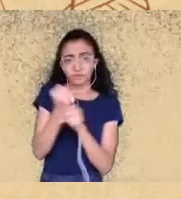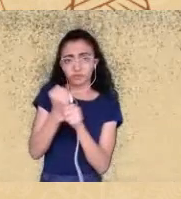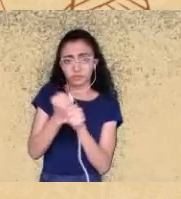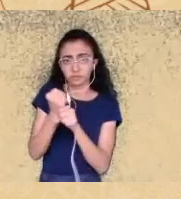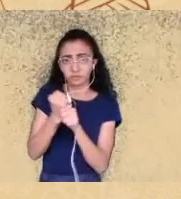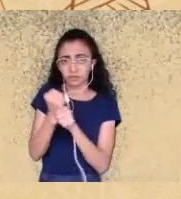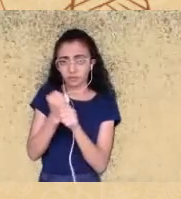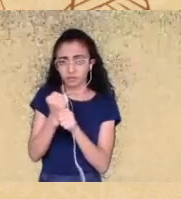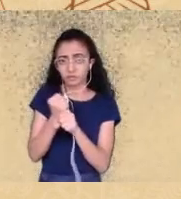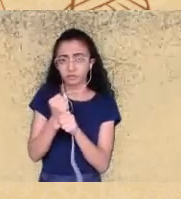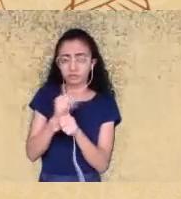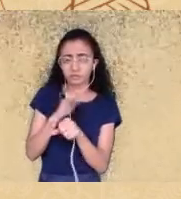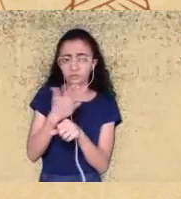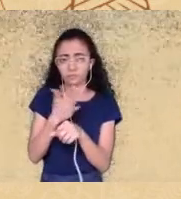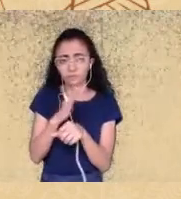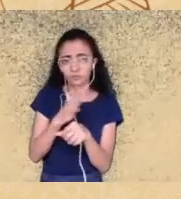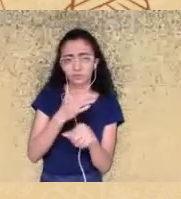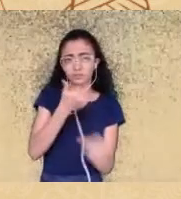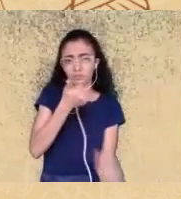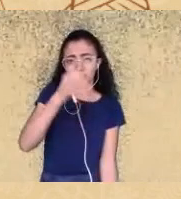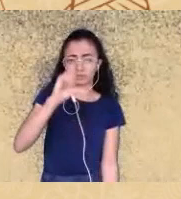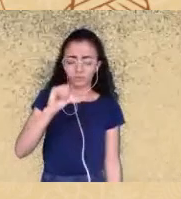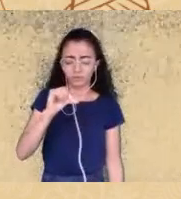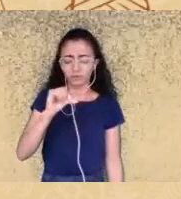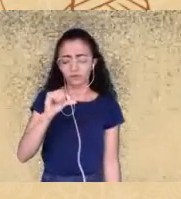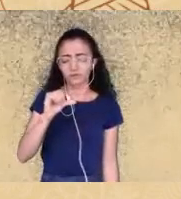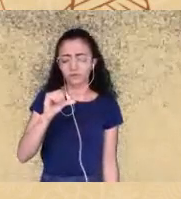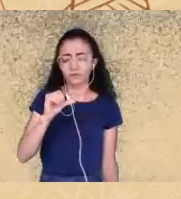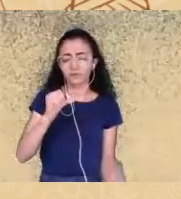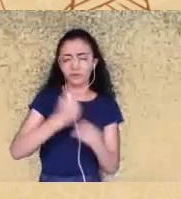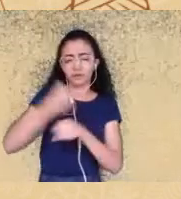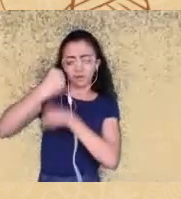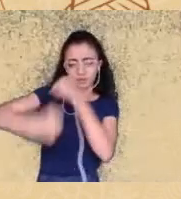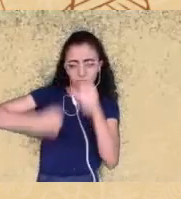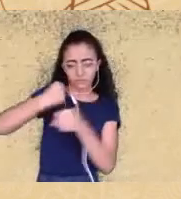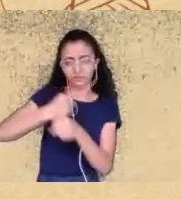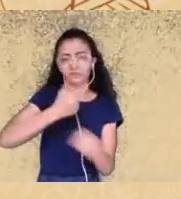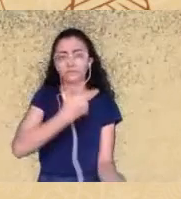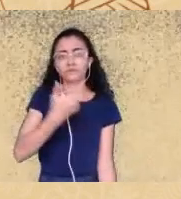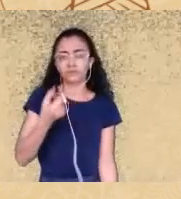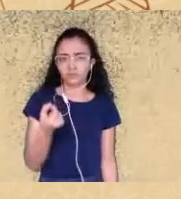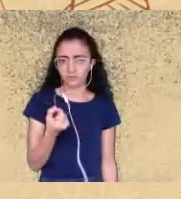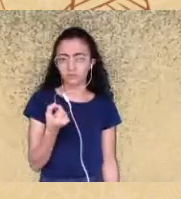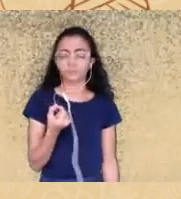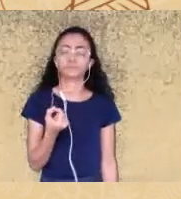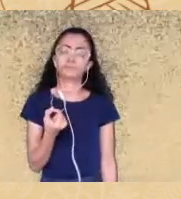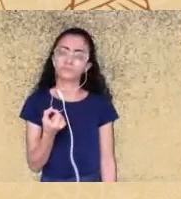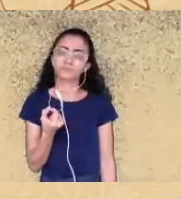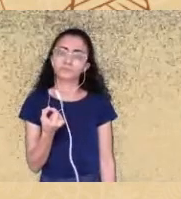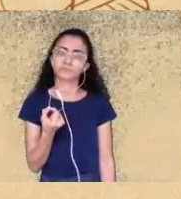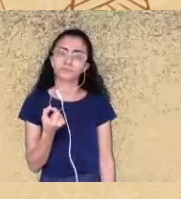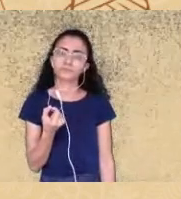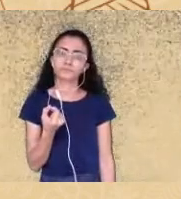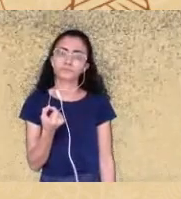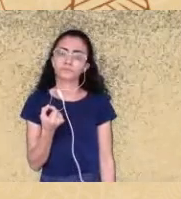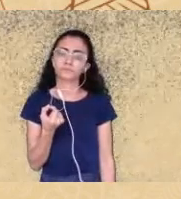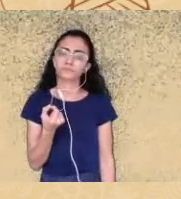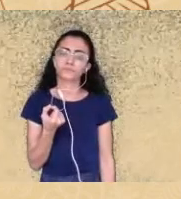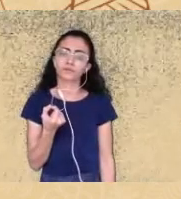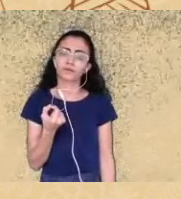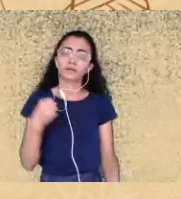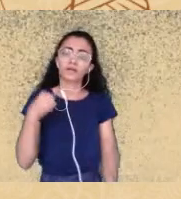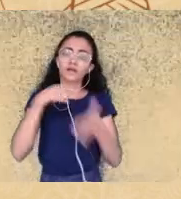19 o ano que vem farão 20 anos da da batalha